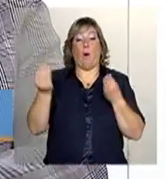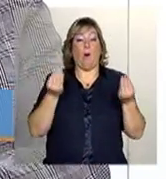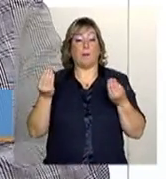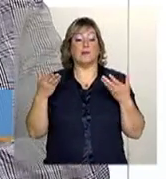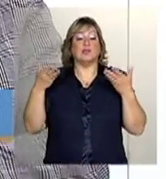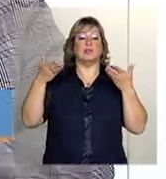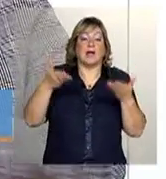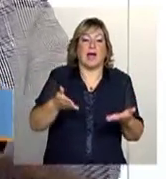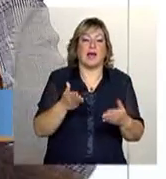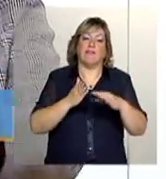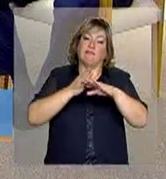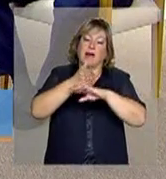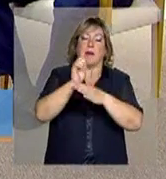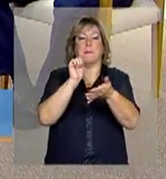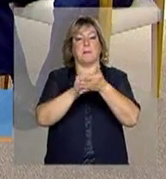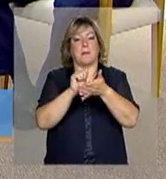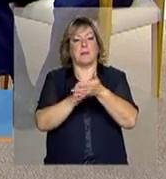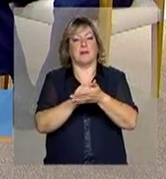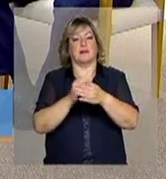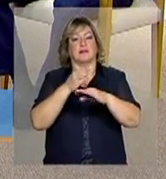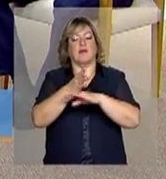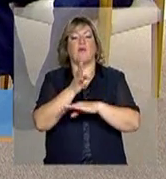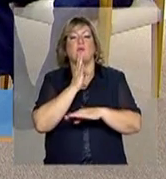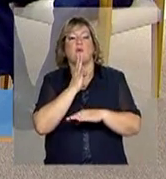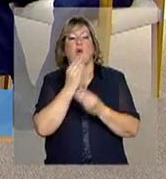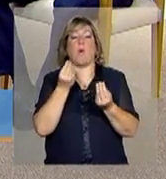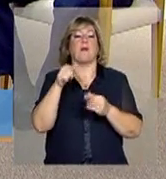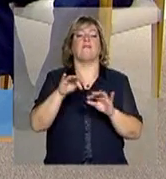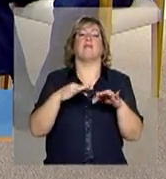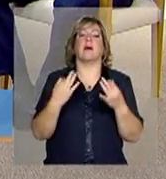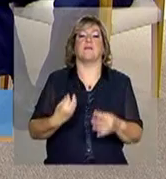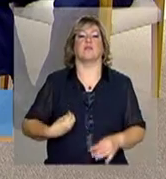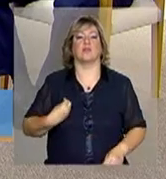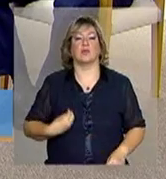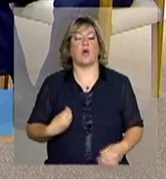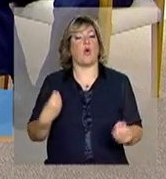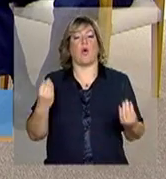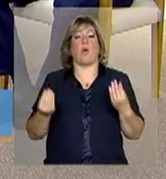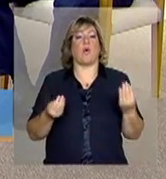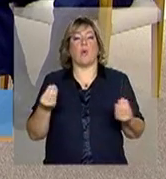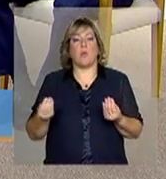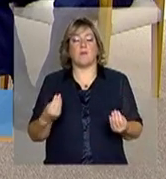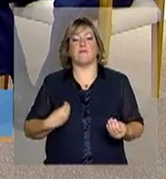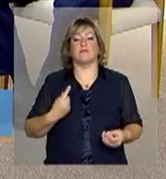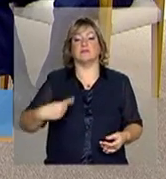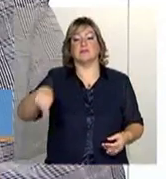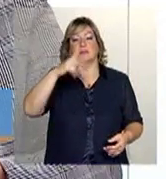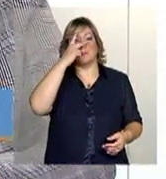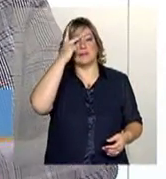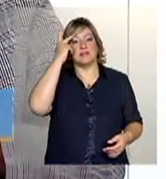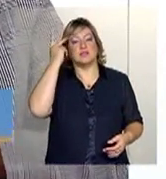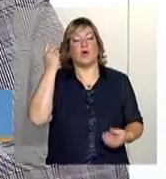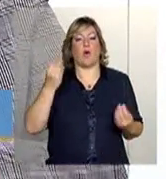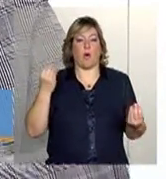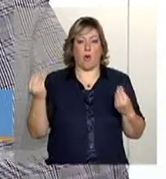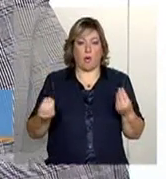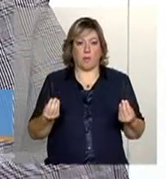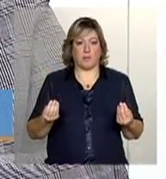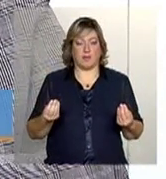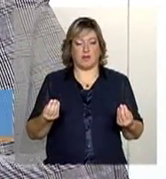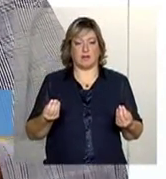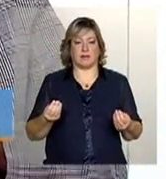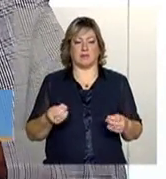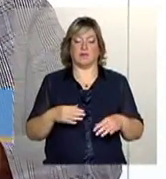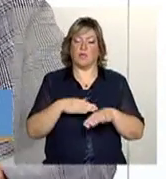quem vai entrevistar, como é que essa família funciona, como é que é a lógica do viver dessas pessoas, para ele, ao